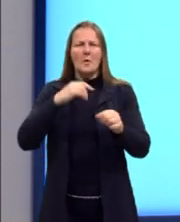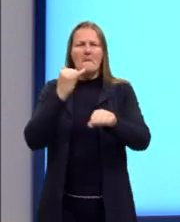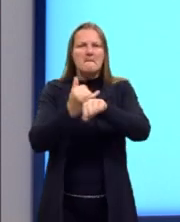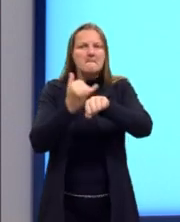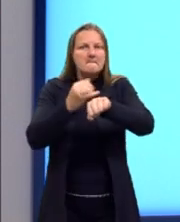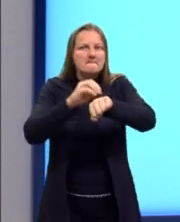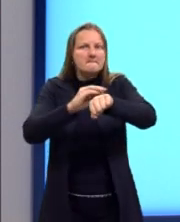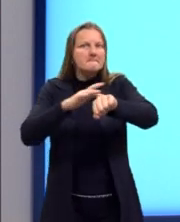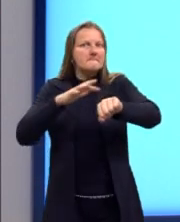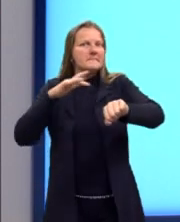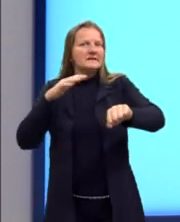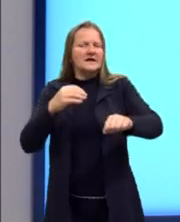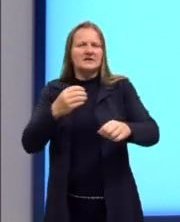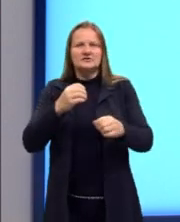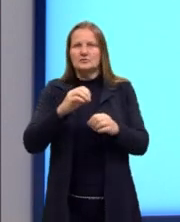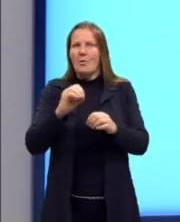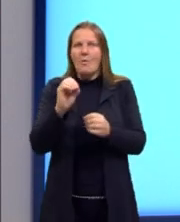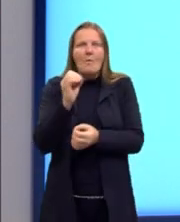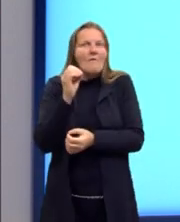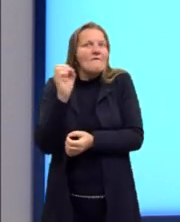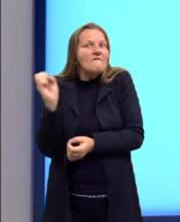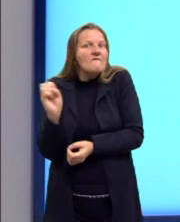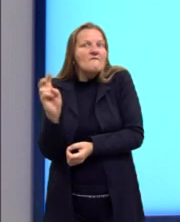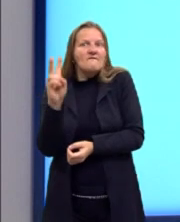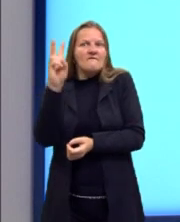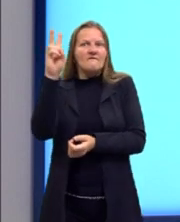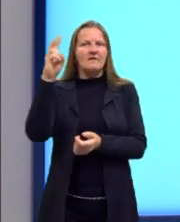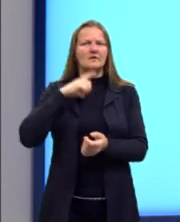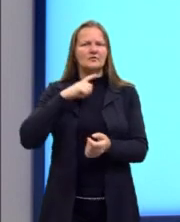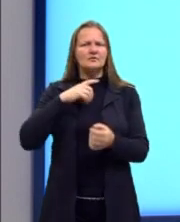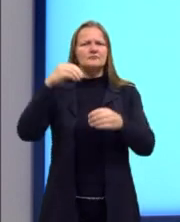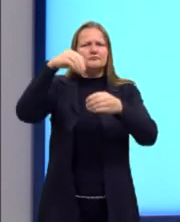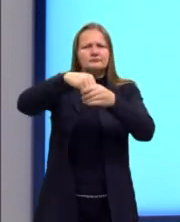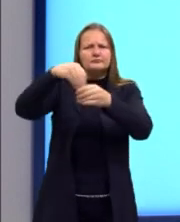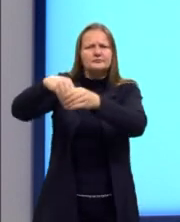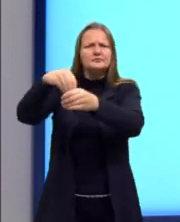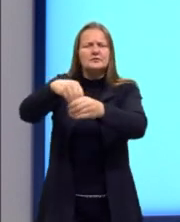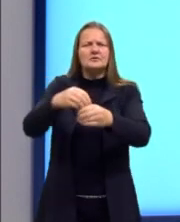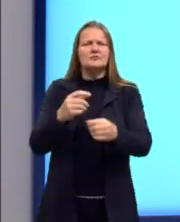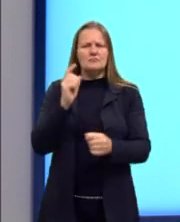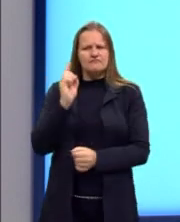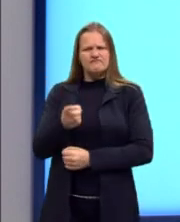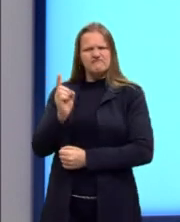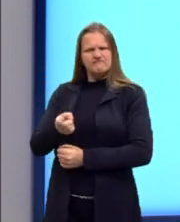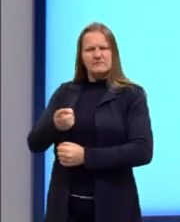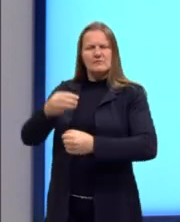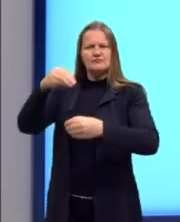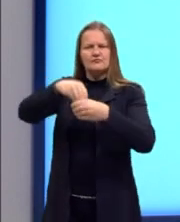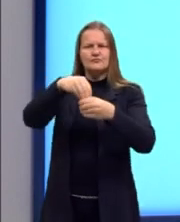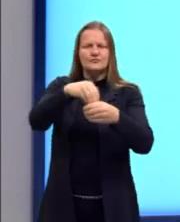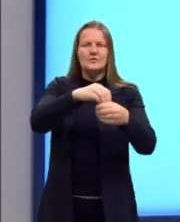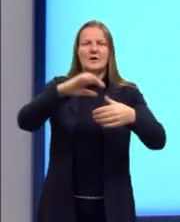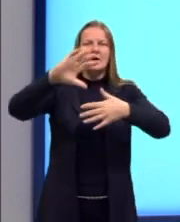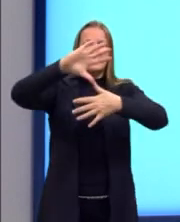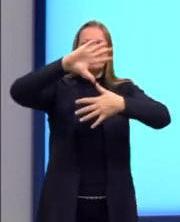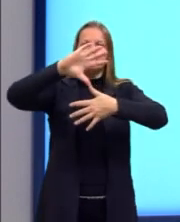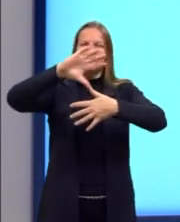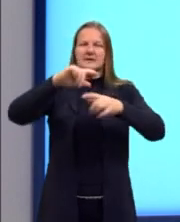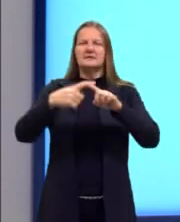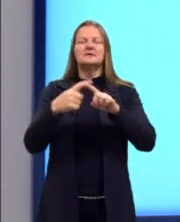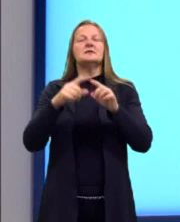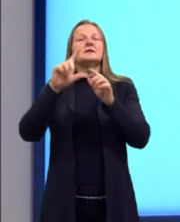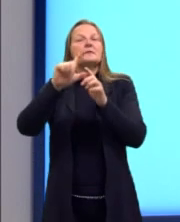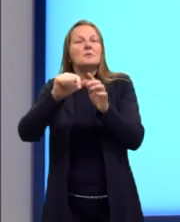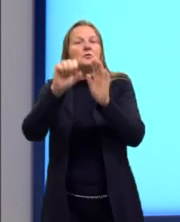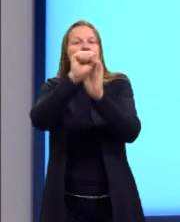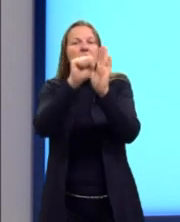preciosos, obrigavam as pessoas a plantarem coisas que eles queriam nessas colônias da América. E daí, no século